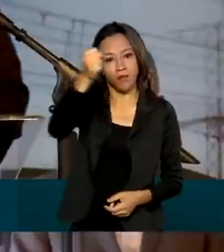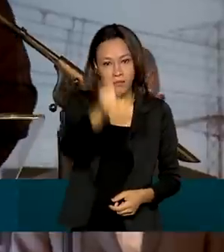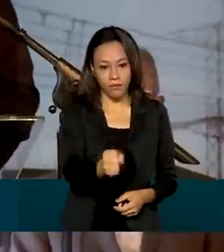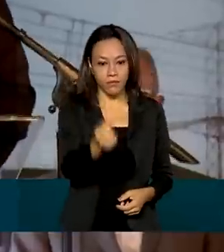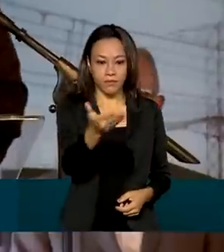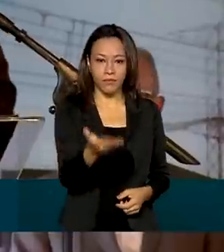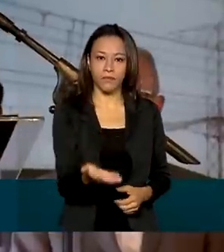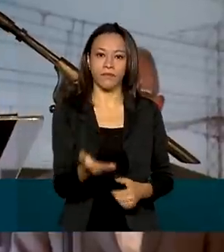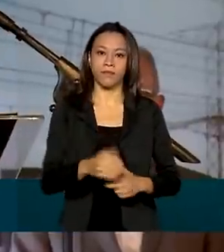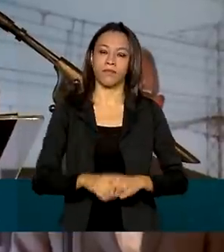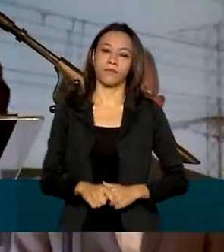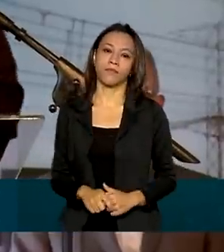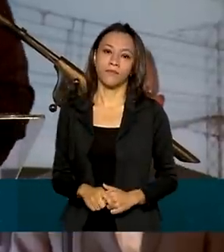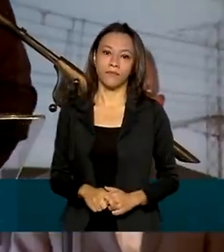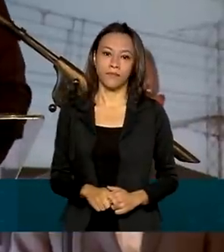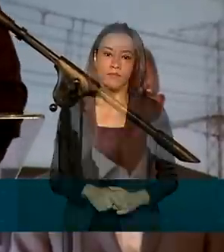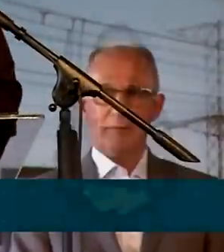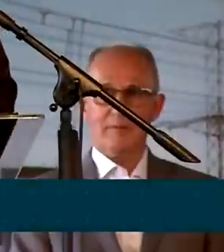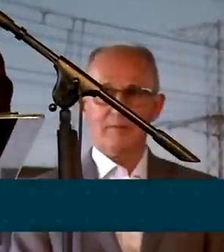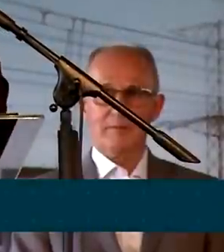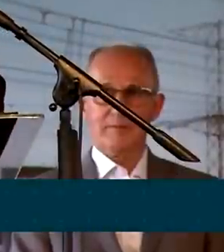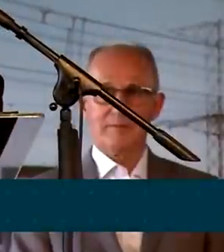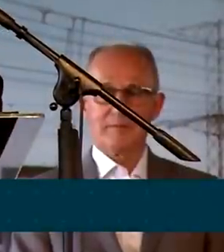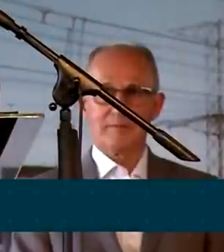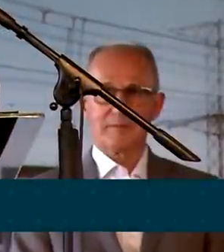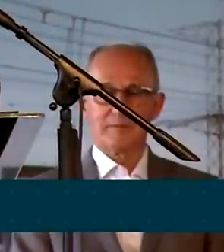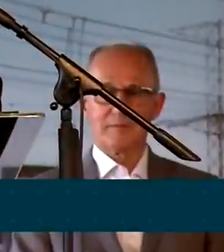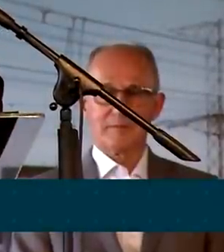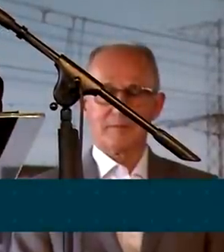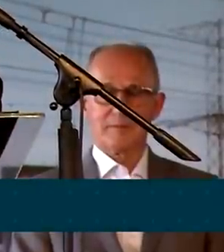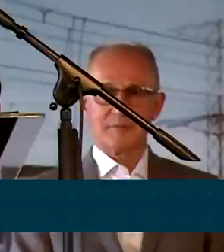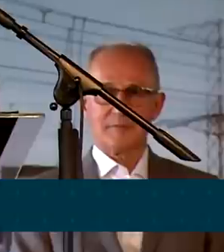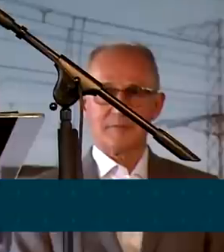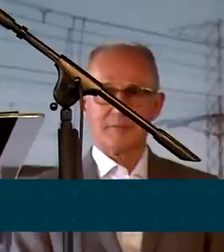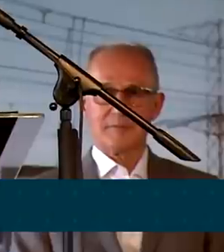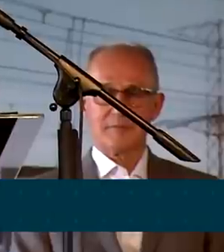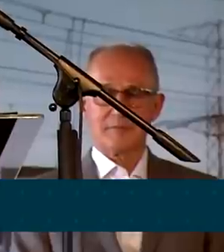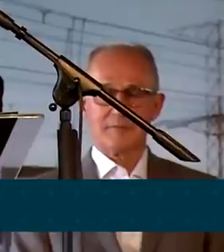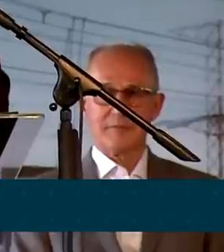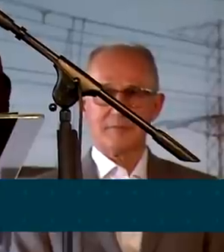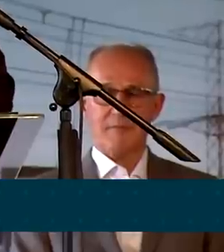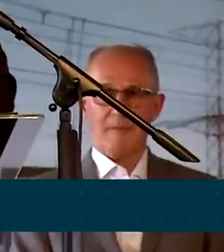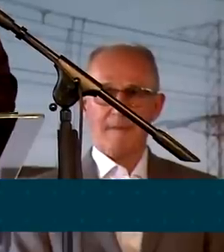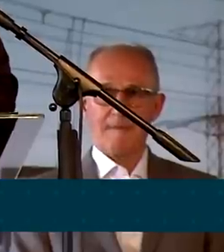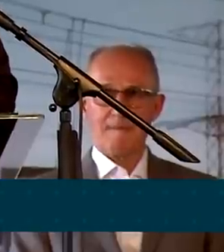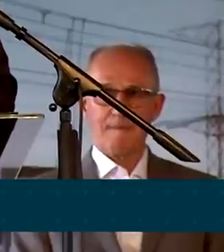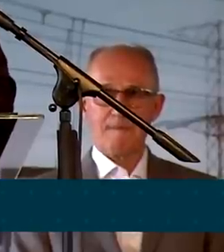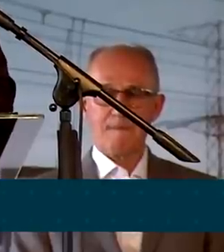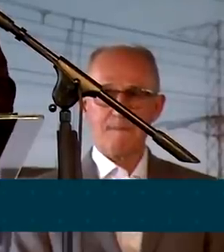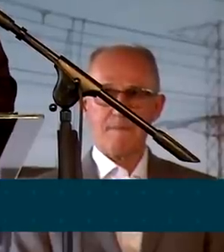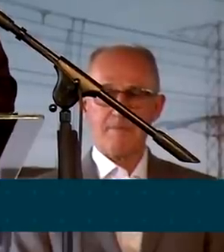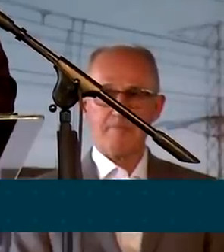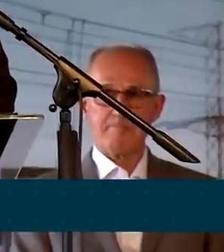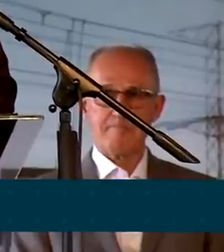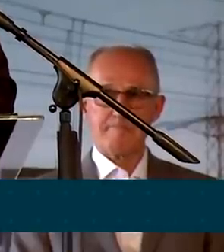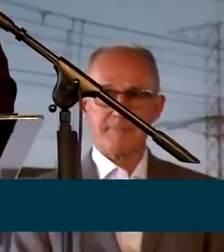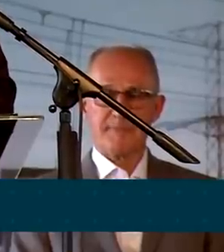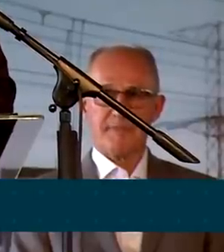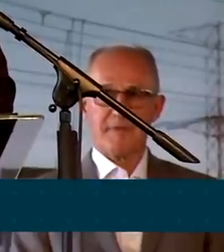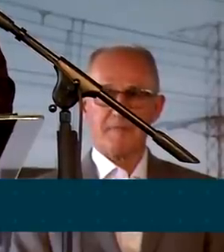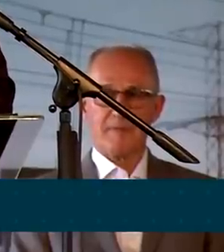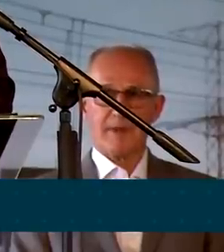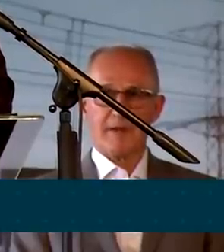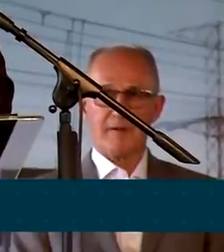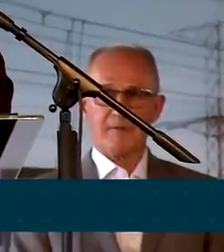O convite que fizemos ao senhor general Silvio e Luna para presidir a Petrobras visa uma